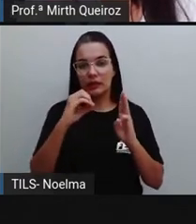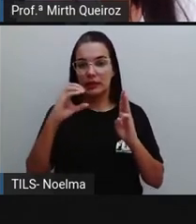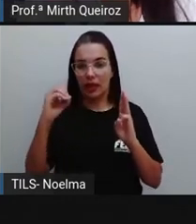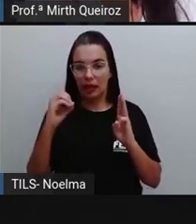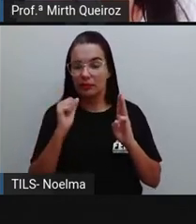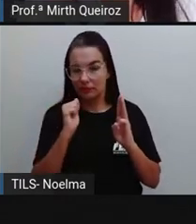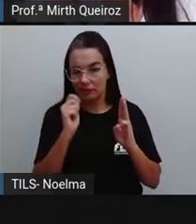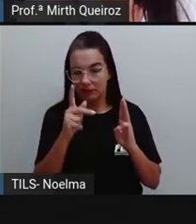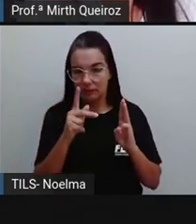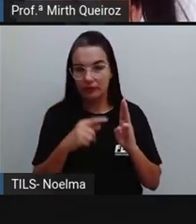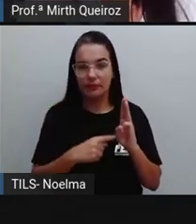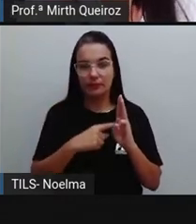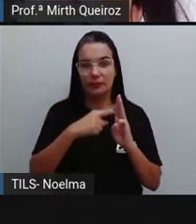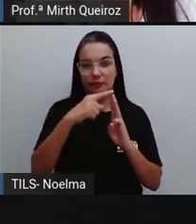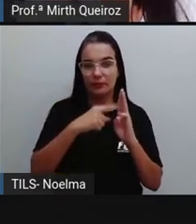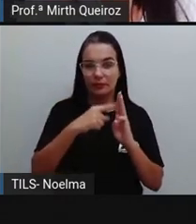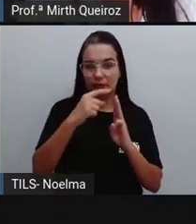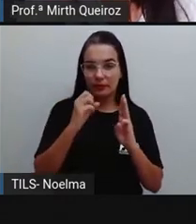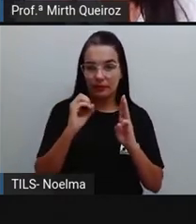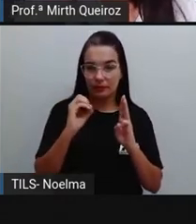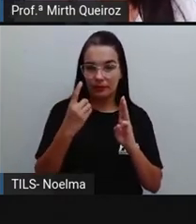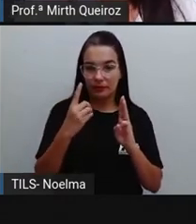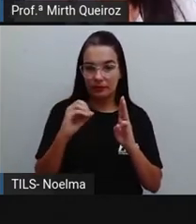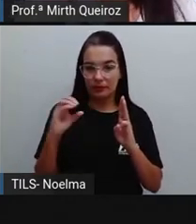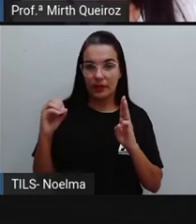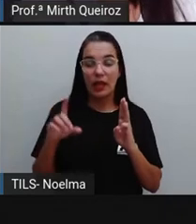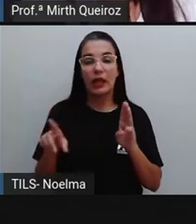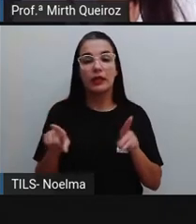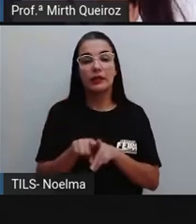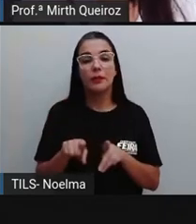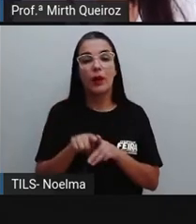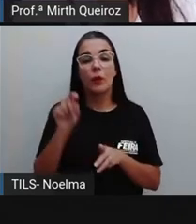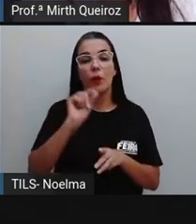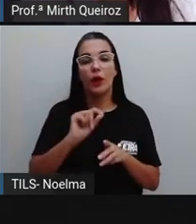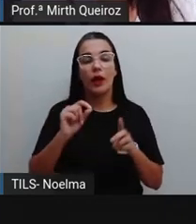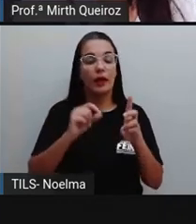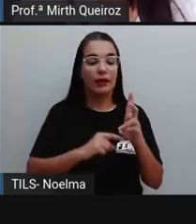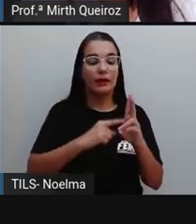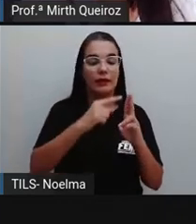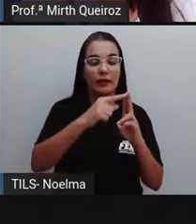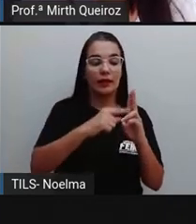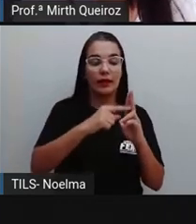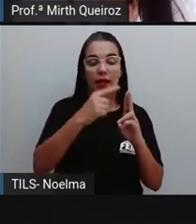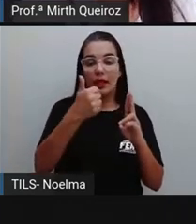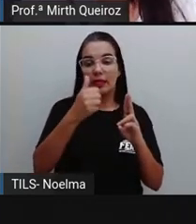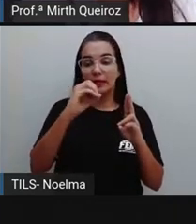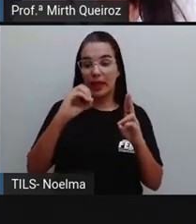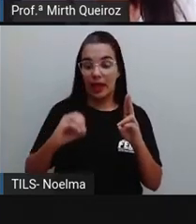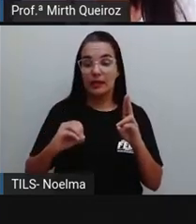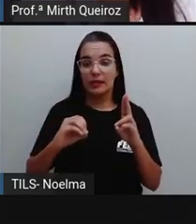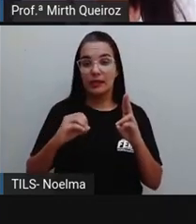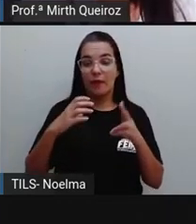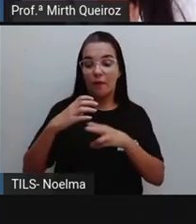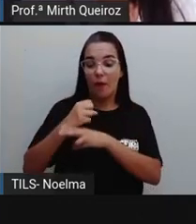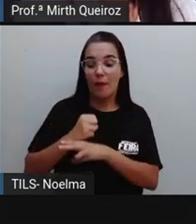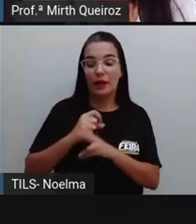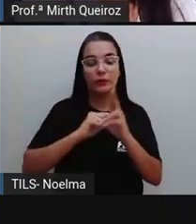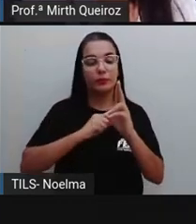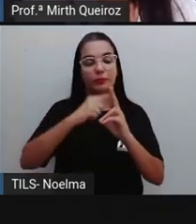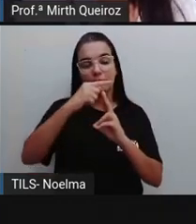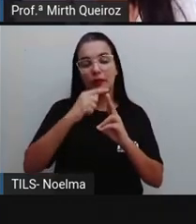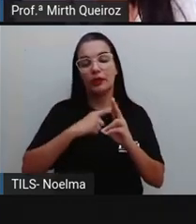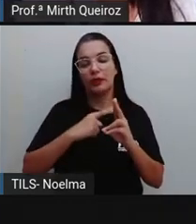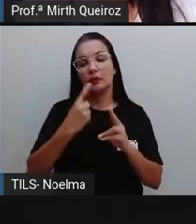uma centena. Cem unidades equivale a uma centena. E dez dezenas vai formar cem unidades ou uma